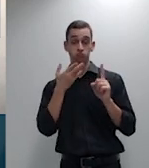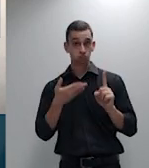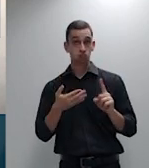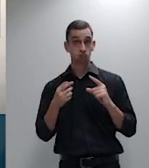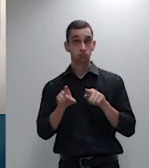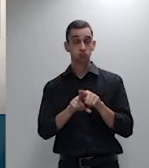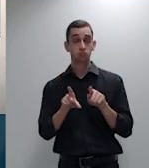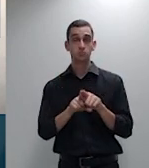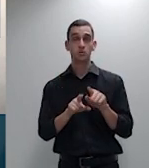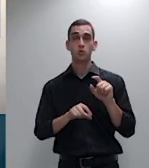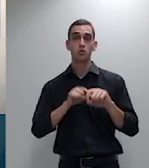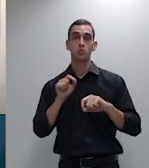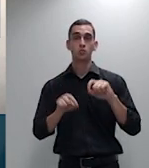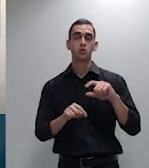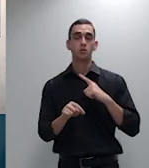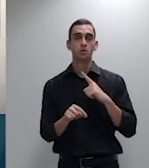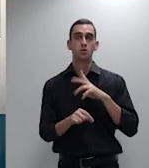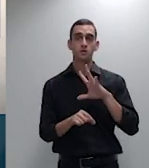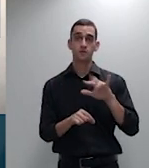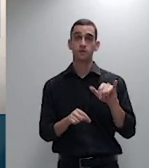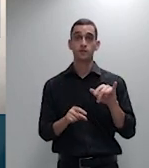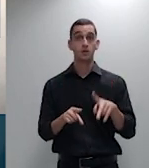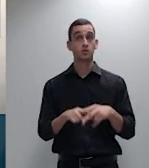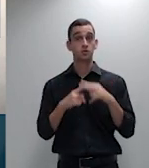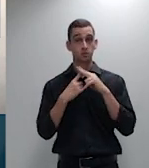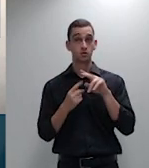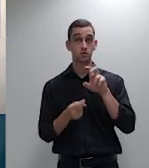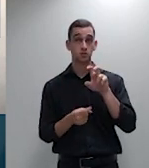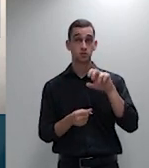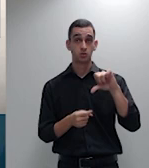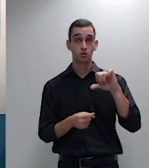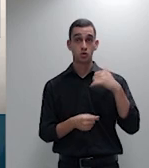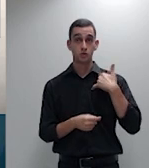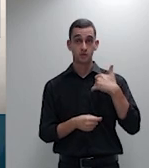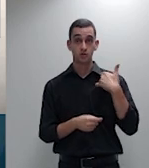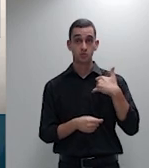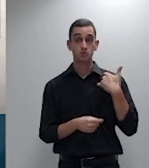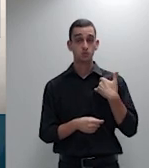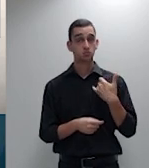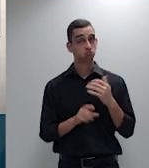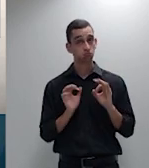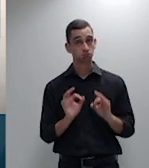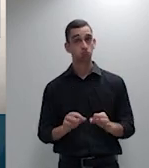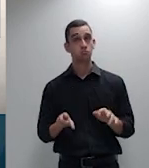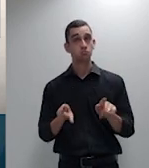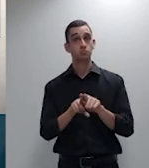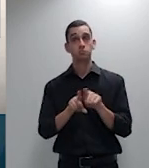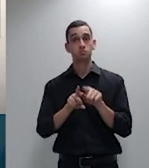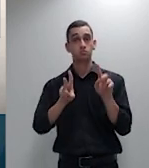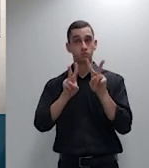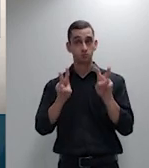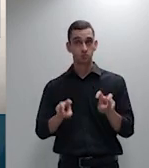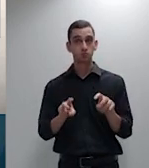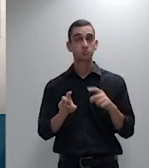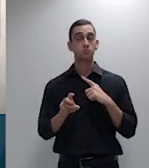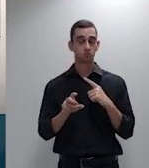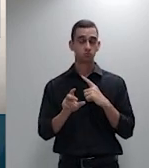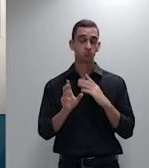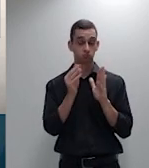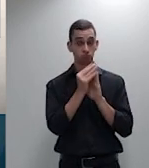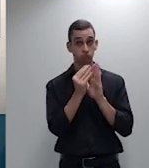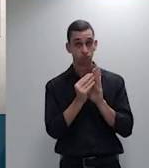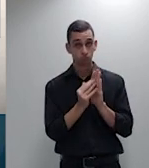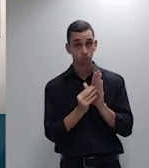o reajuste por 59 anos só que a abrangência do tema ela vai além dos 59 anos na verdade o que se